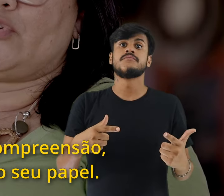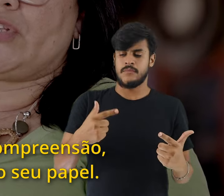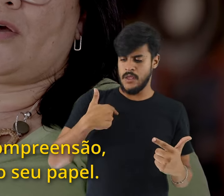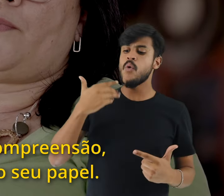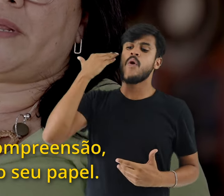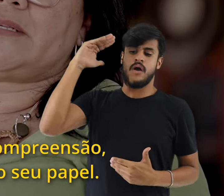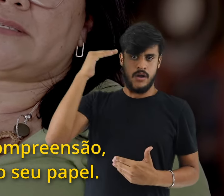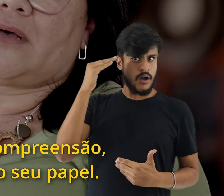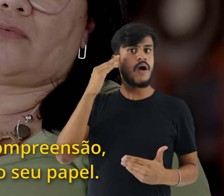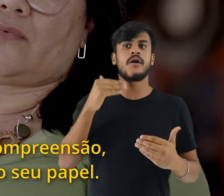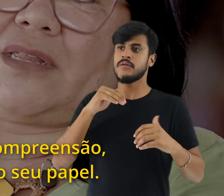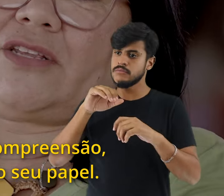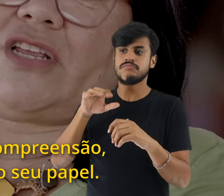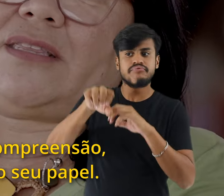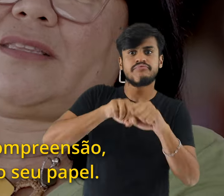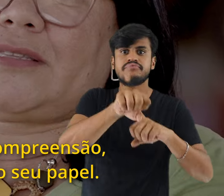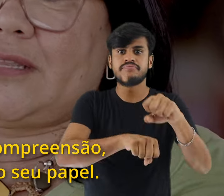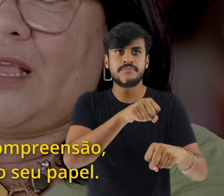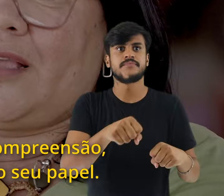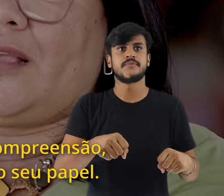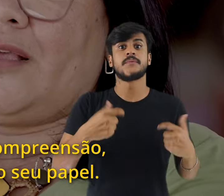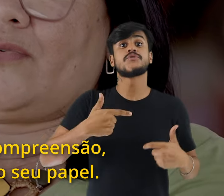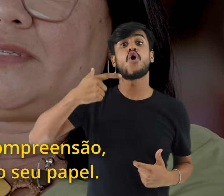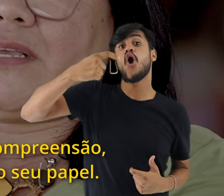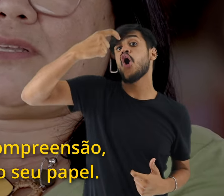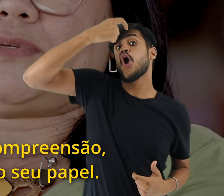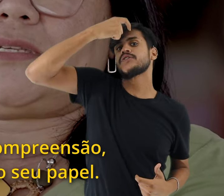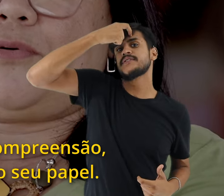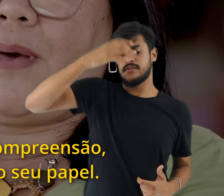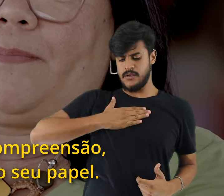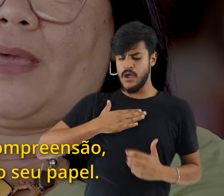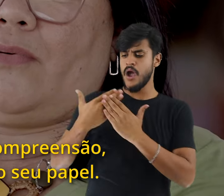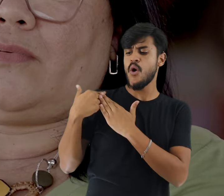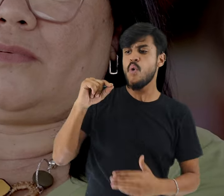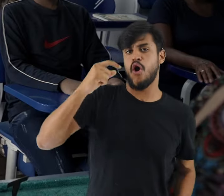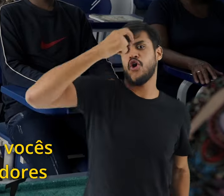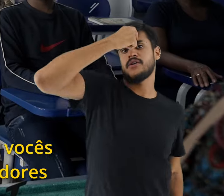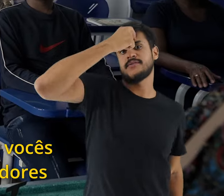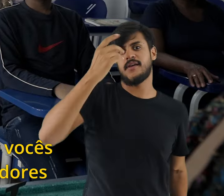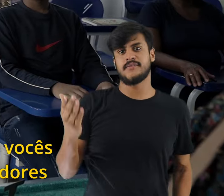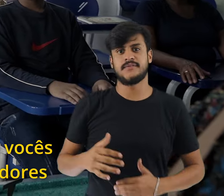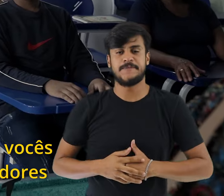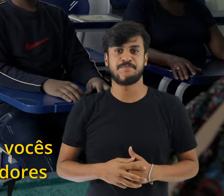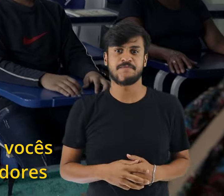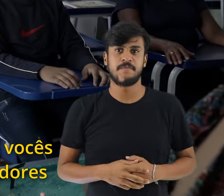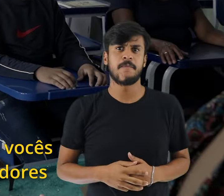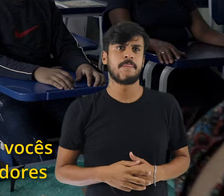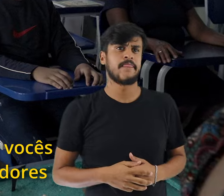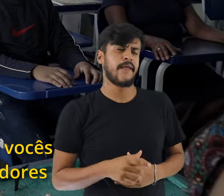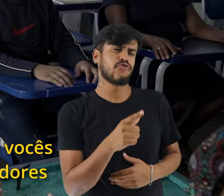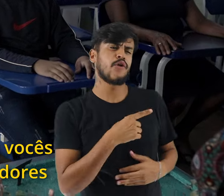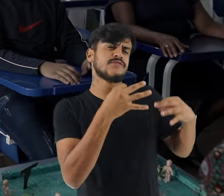de buscar demonstrar compreensão. De ele ter consciência do seu papel. Tenho certeza que vocês vão ser